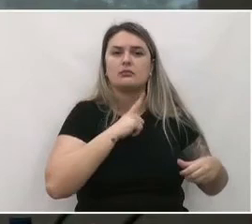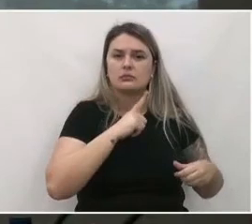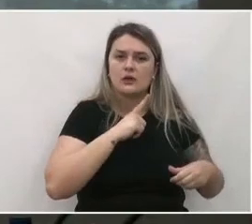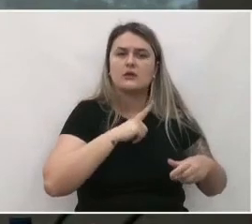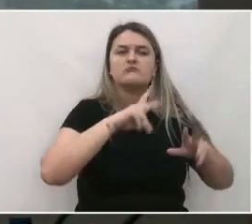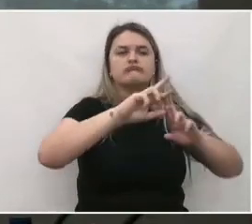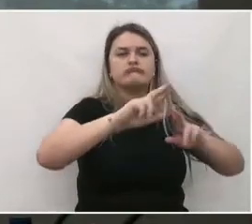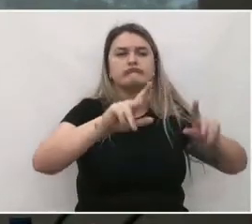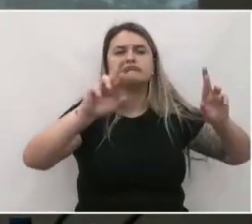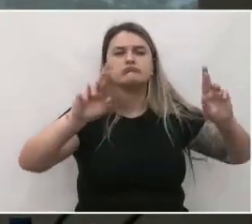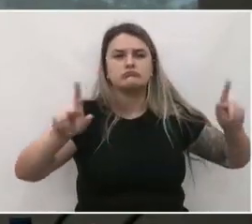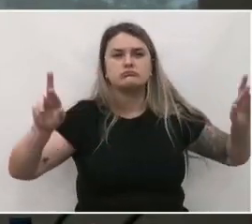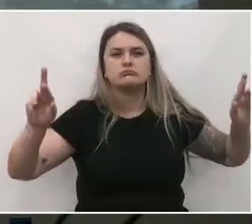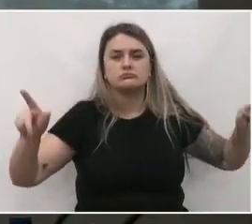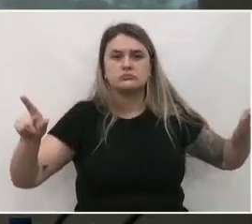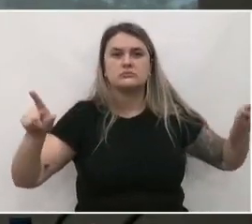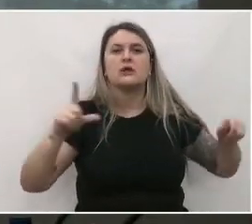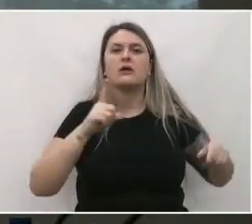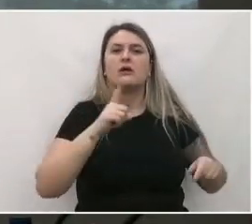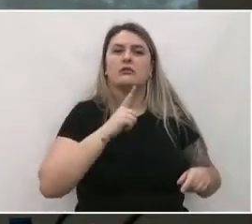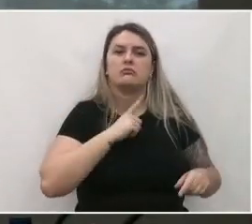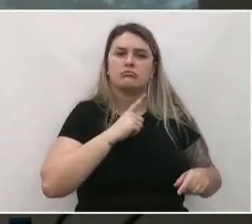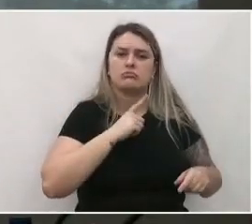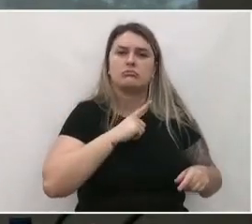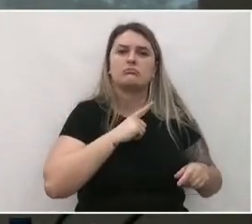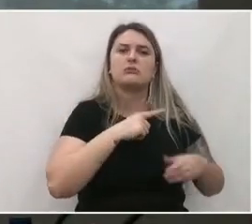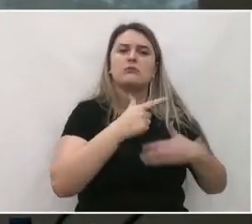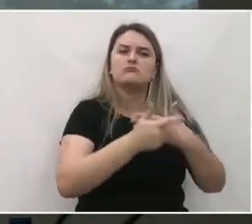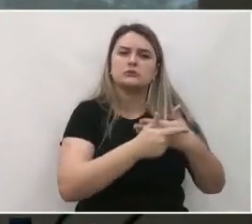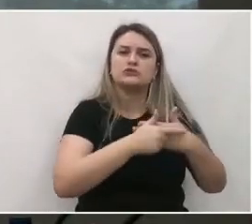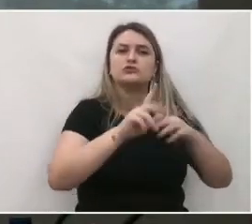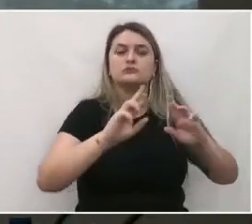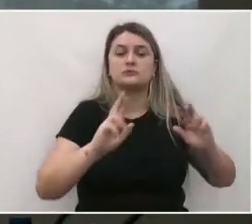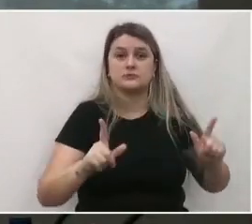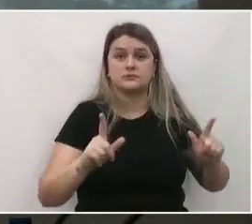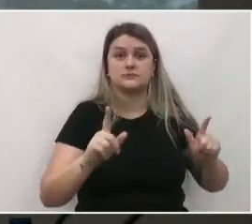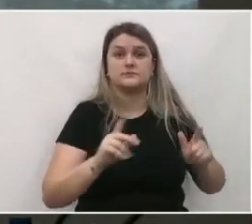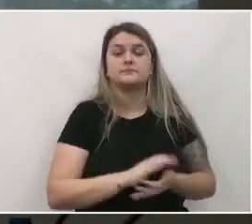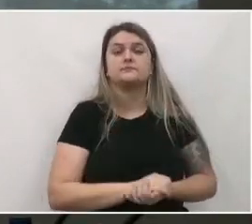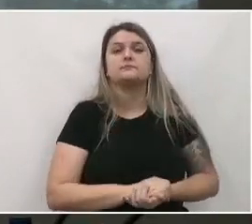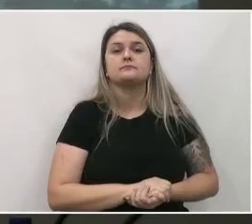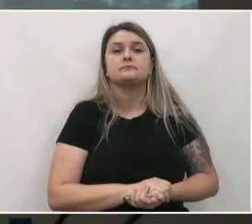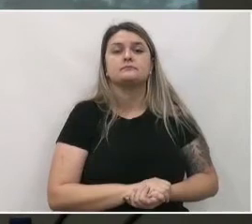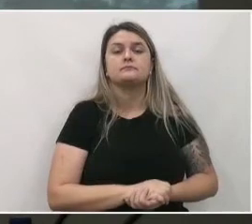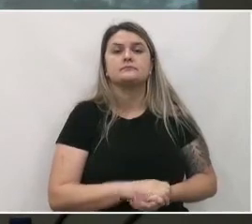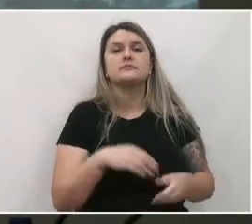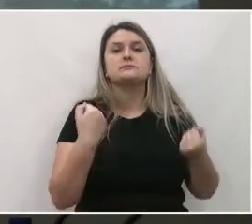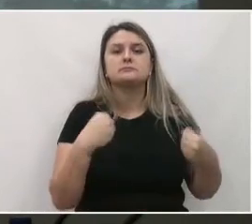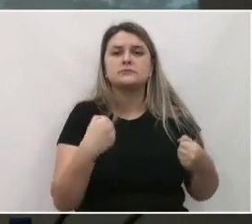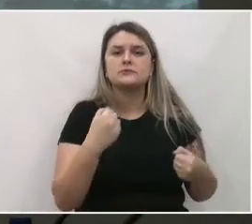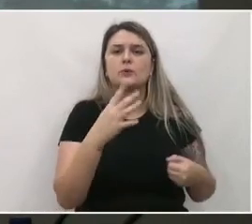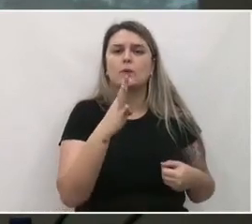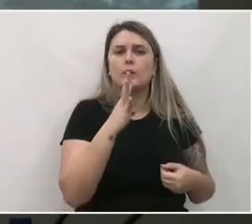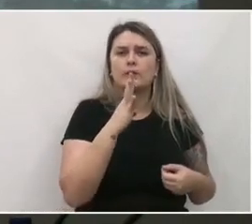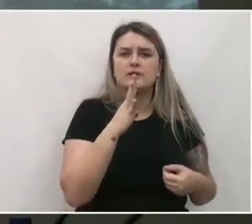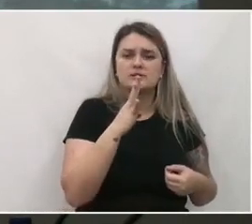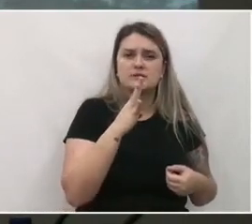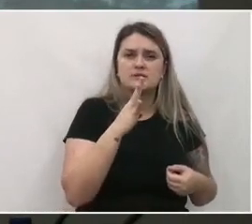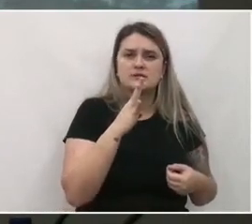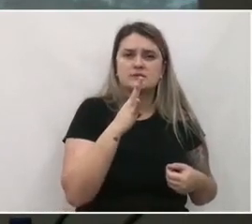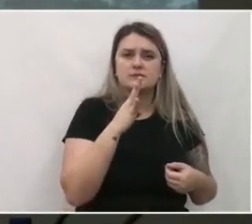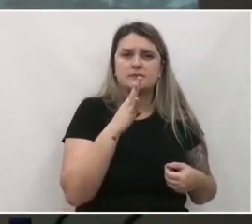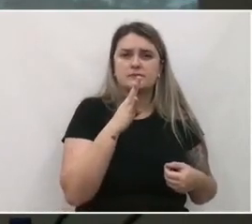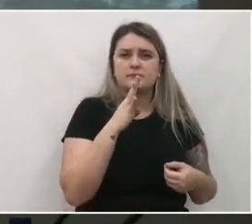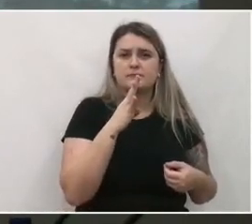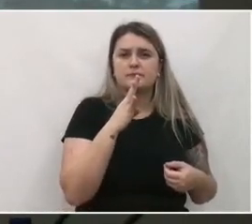diversidade no seu território, a diversidade de funções. Nós devemos identificar em relação